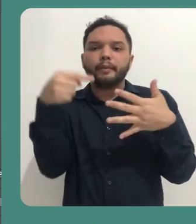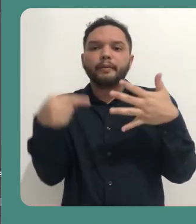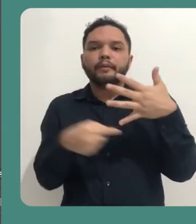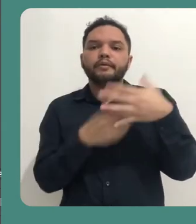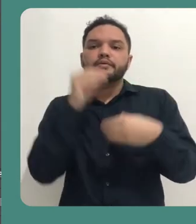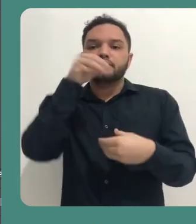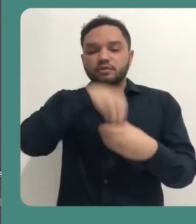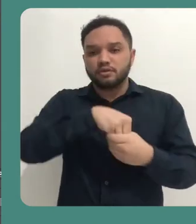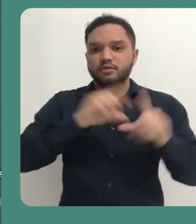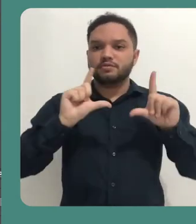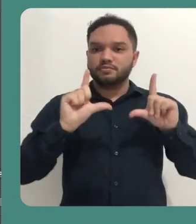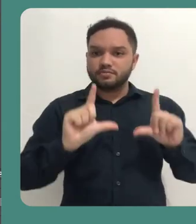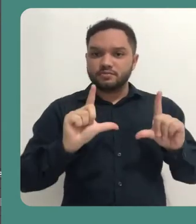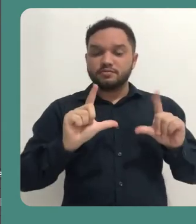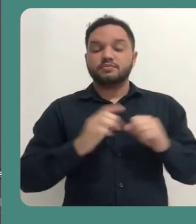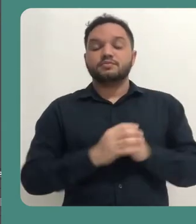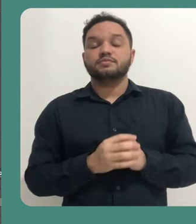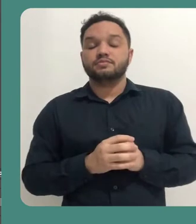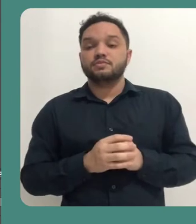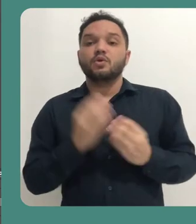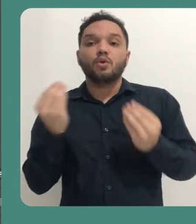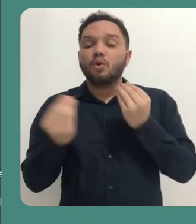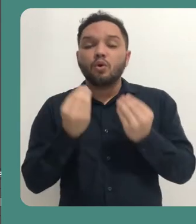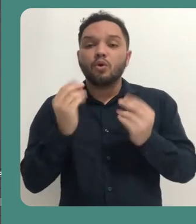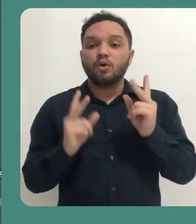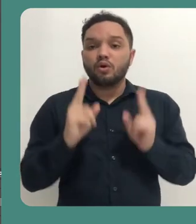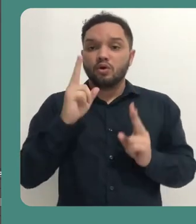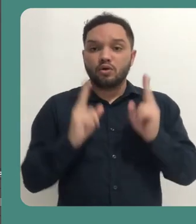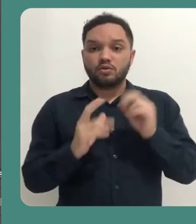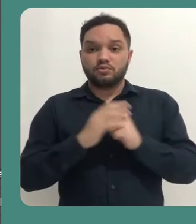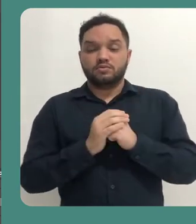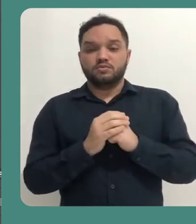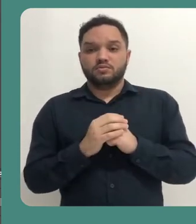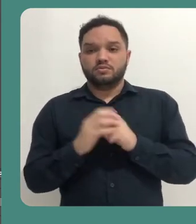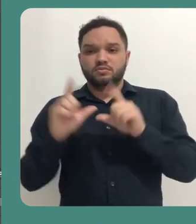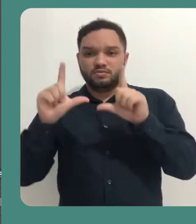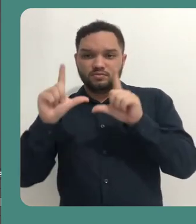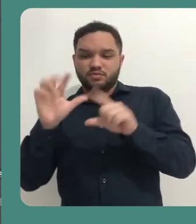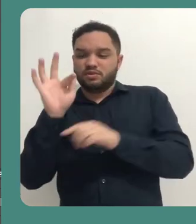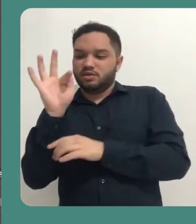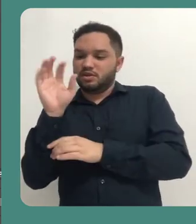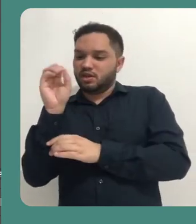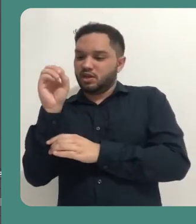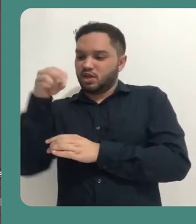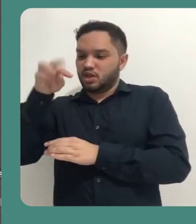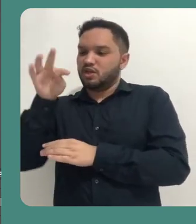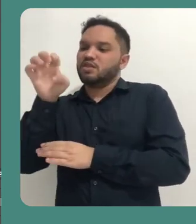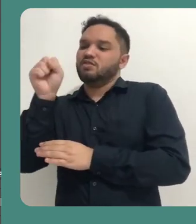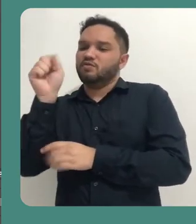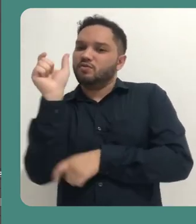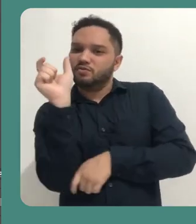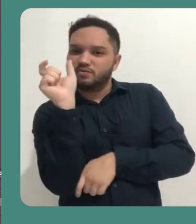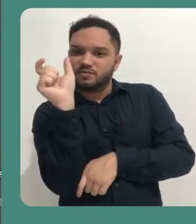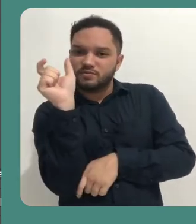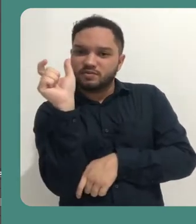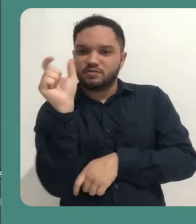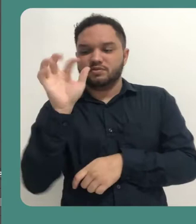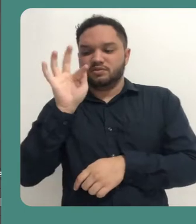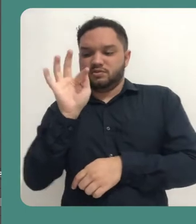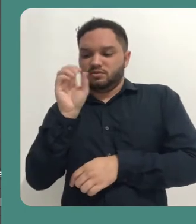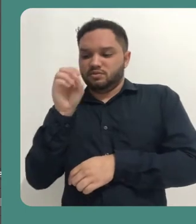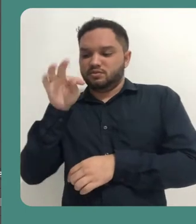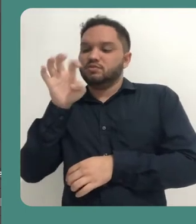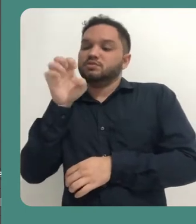irão compor esta cena. Para fazer esta adição, a gente deve vir aqui nesta caixa de fontes, também aqui na parte